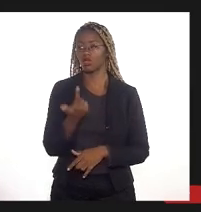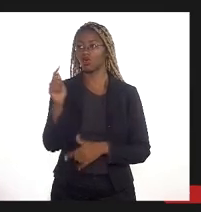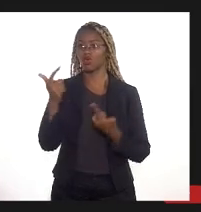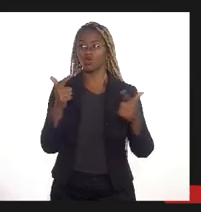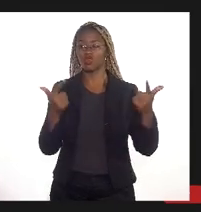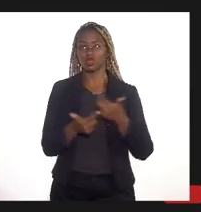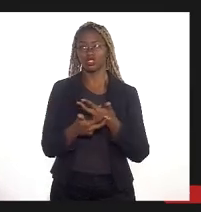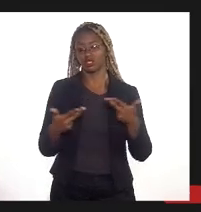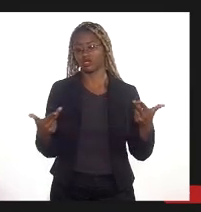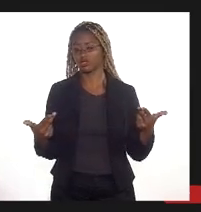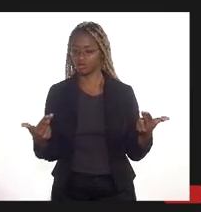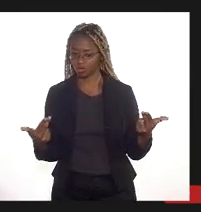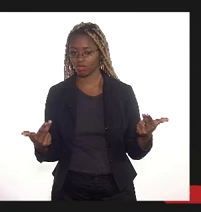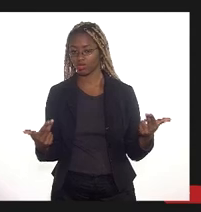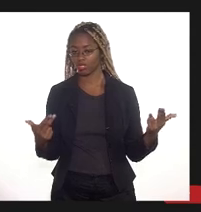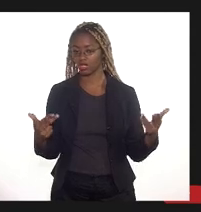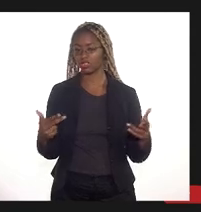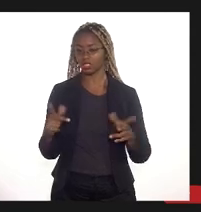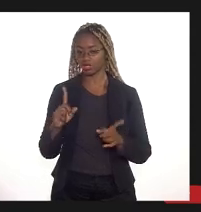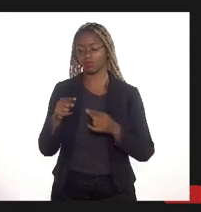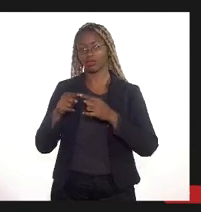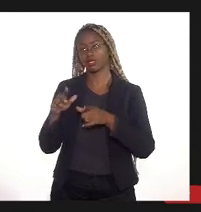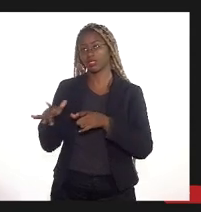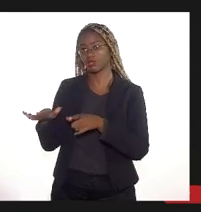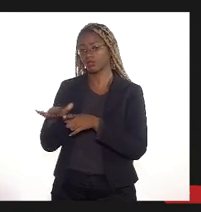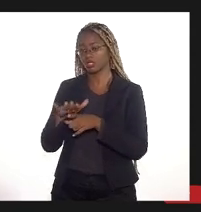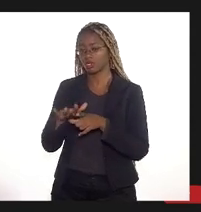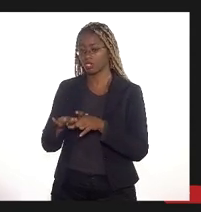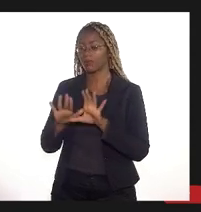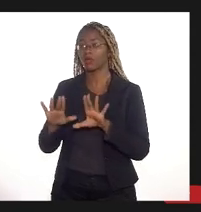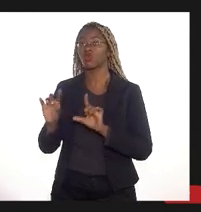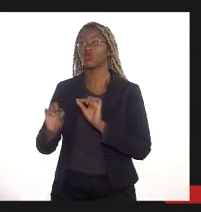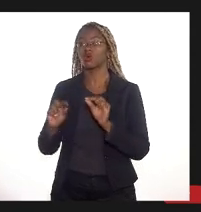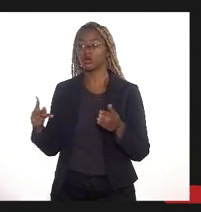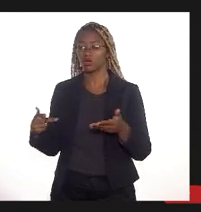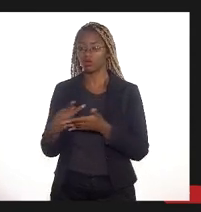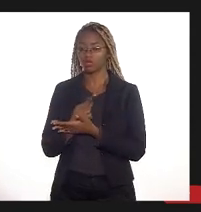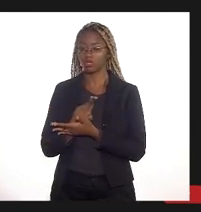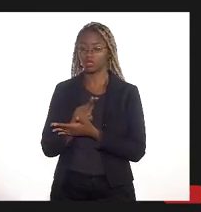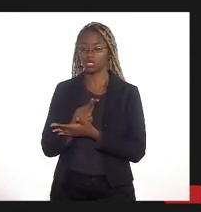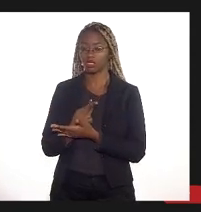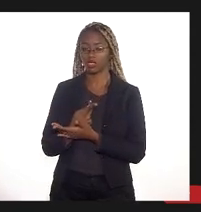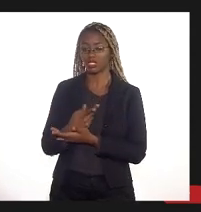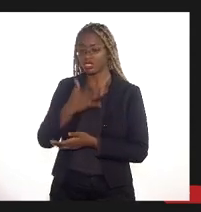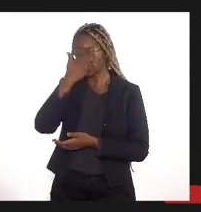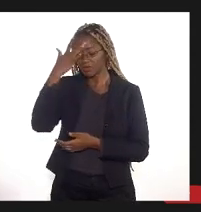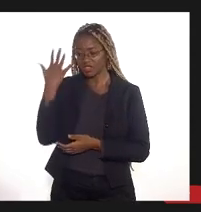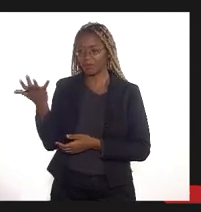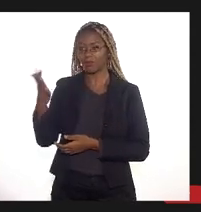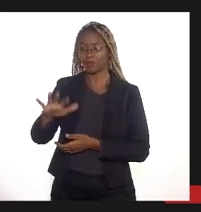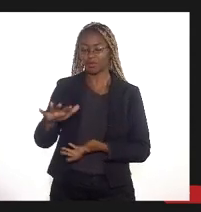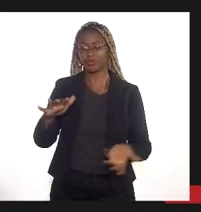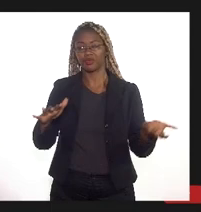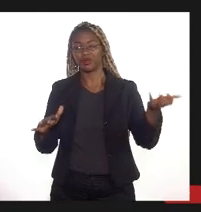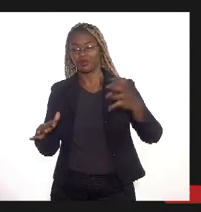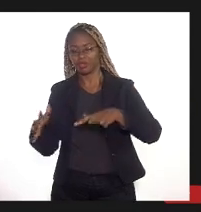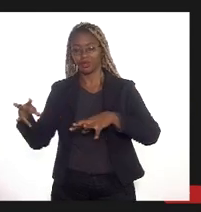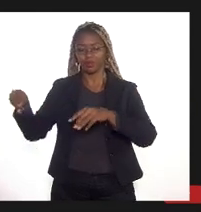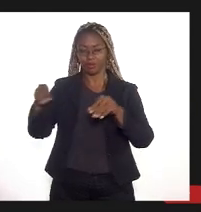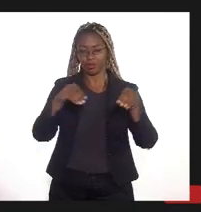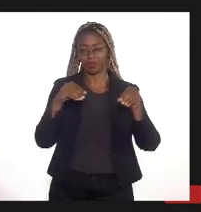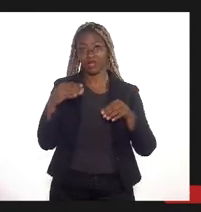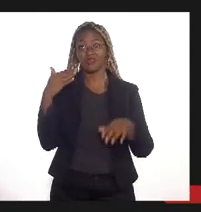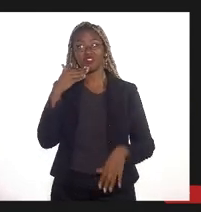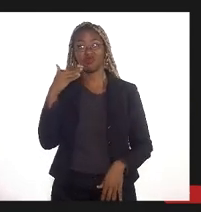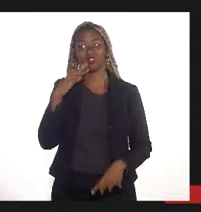outras coisas de forma ambiental mas o que está acontecendo ele está sendo aterrado e vai prejudicar todo o entorno da região